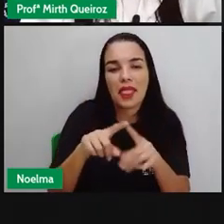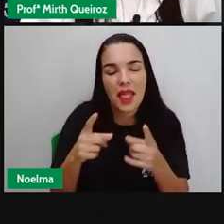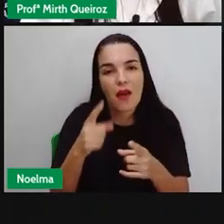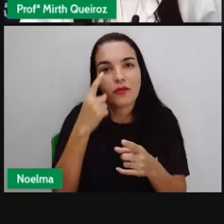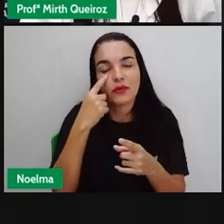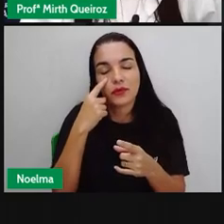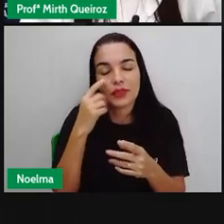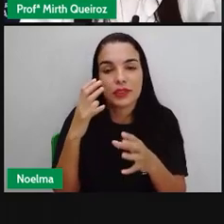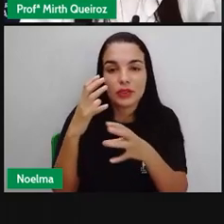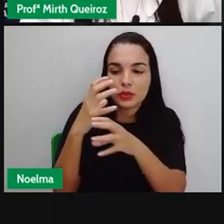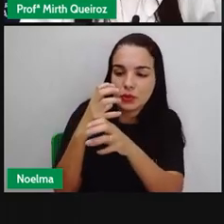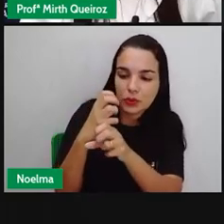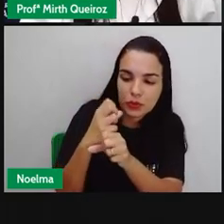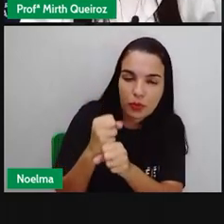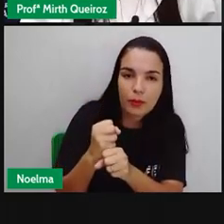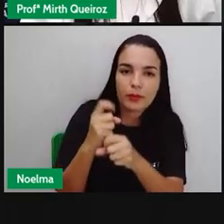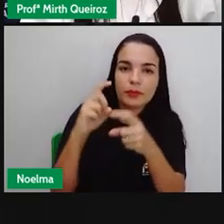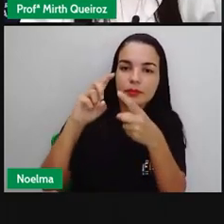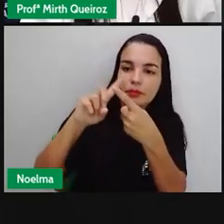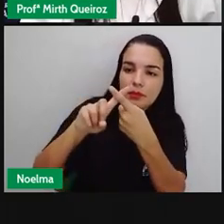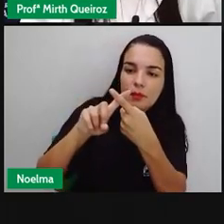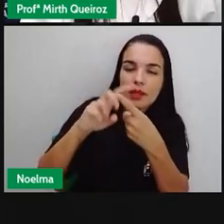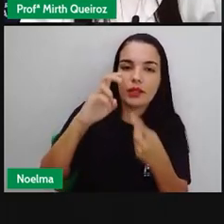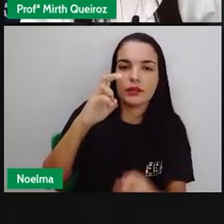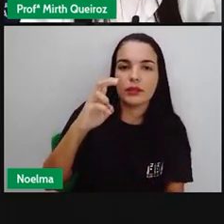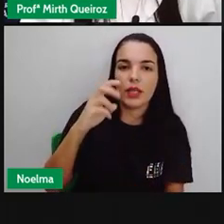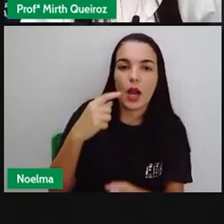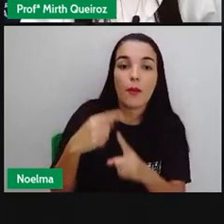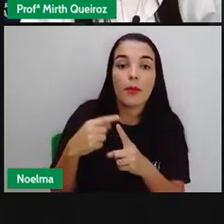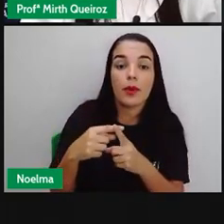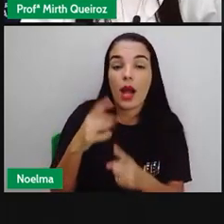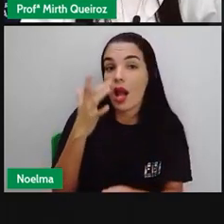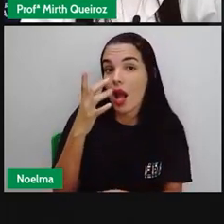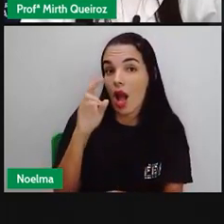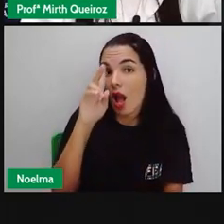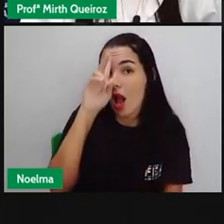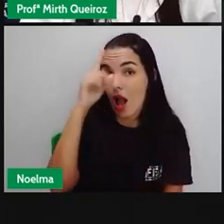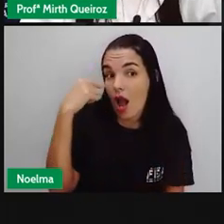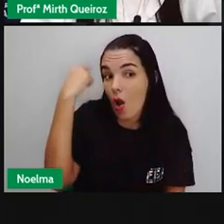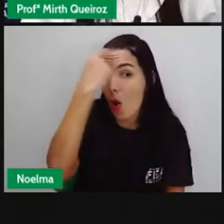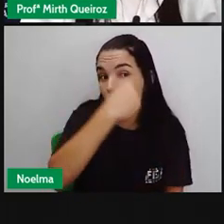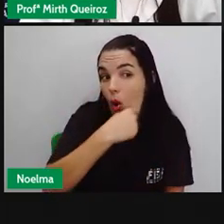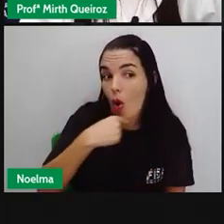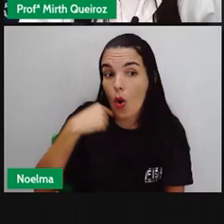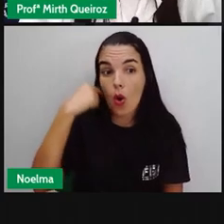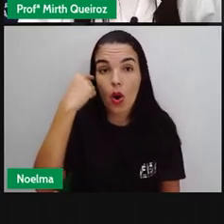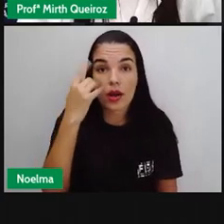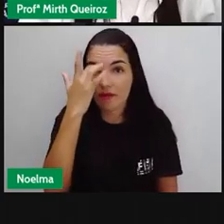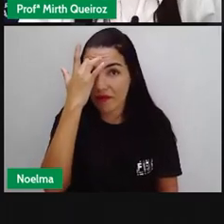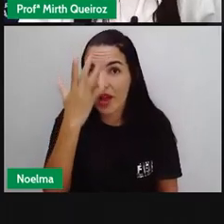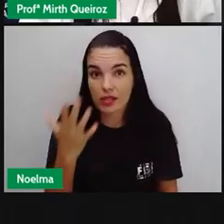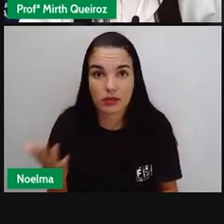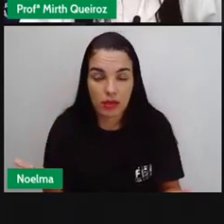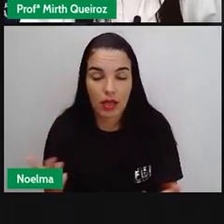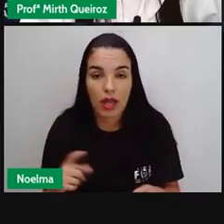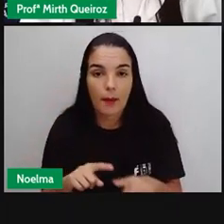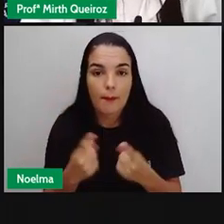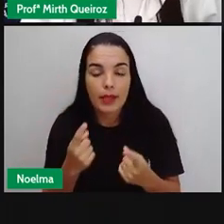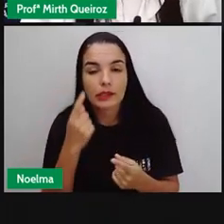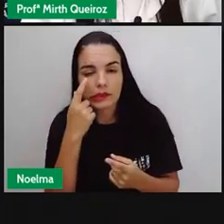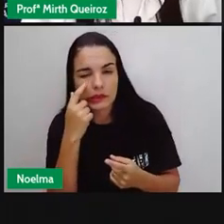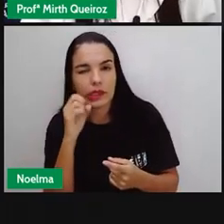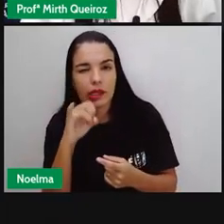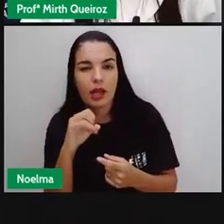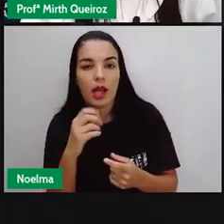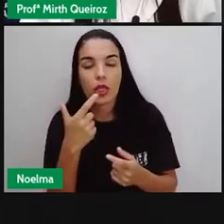Qual é o minuto Porque o ponteiro das horas É fácil Ele vai marcar no 2 No 1 No 3 No 4 No 5 Então se